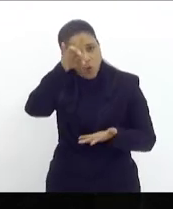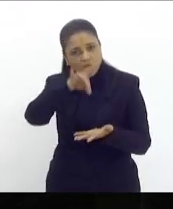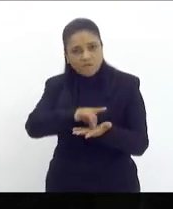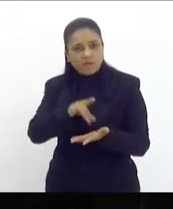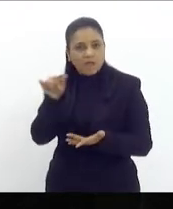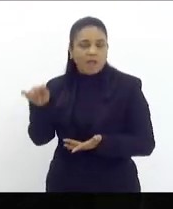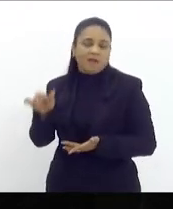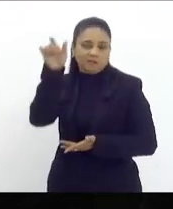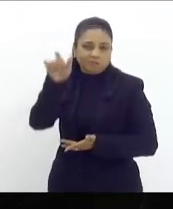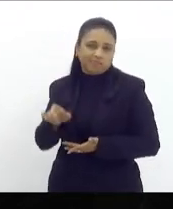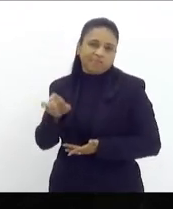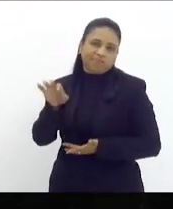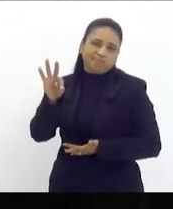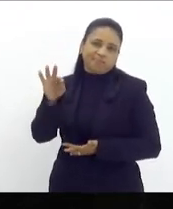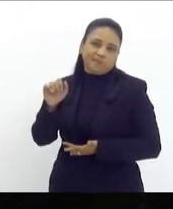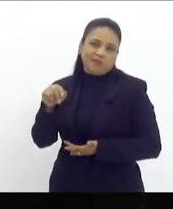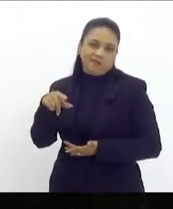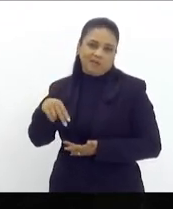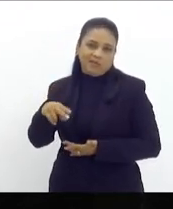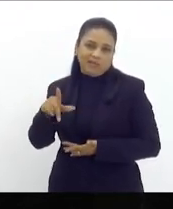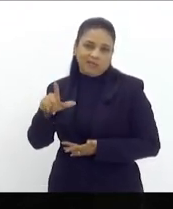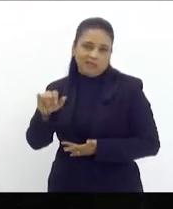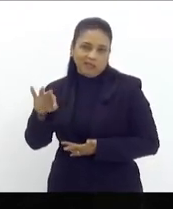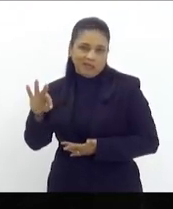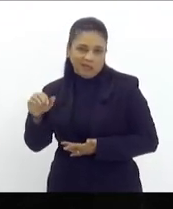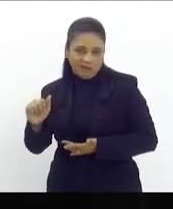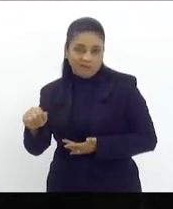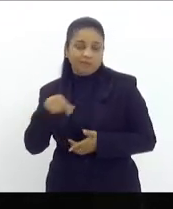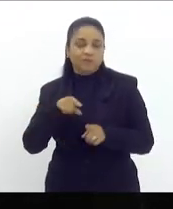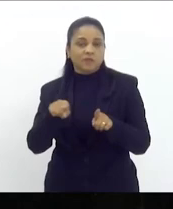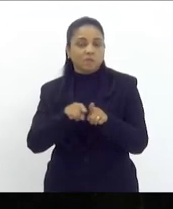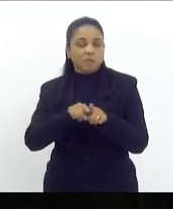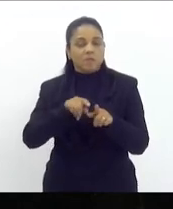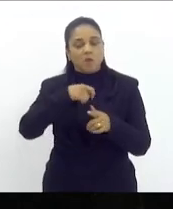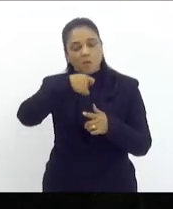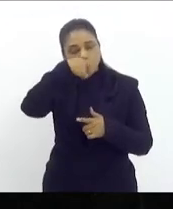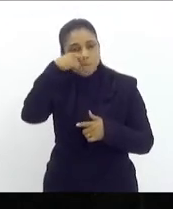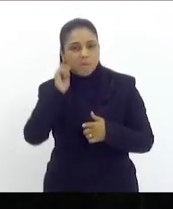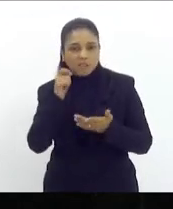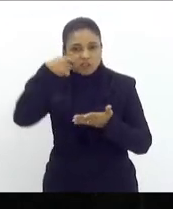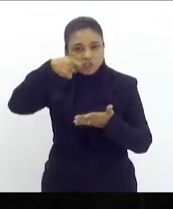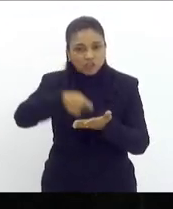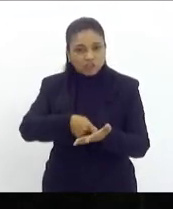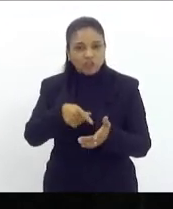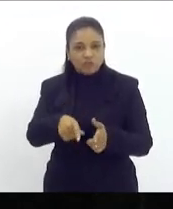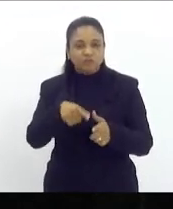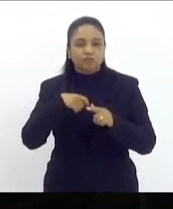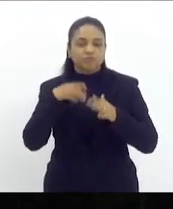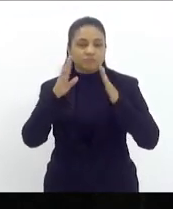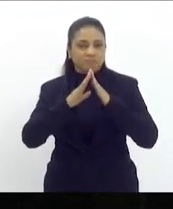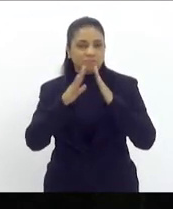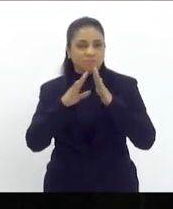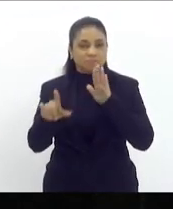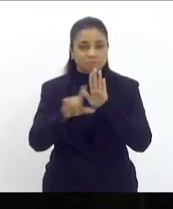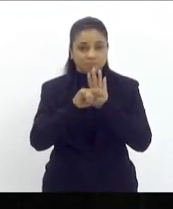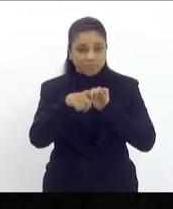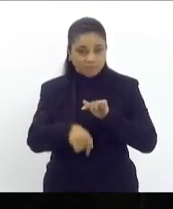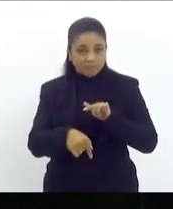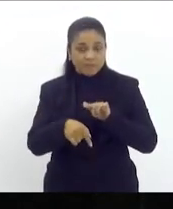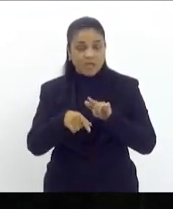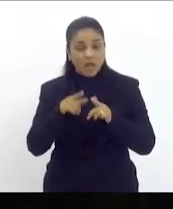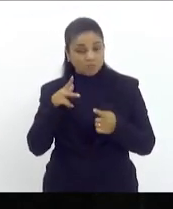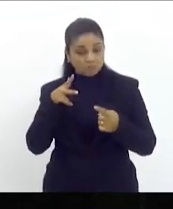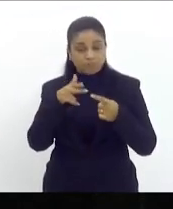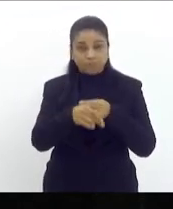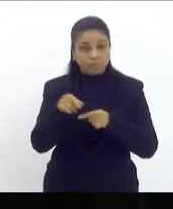atuação parlamentar inclusive por conta do machismo estrutural nas casas legislativas foi interrompida antes